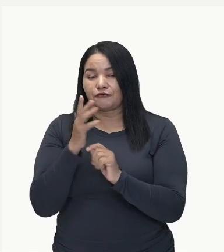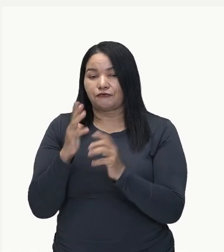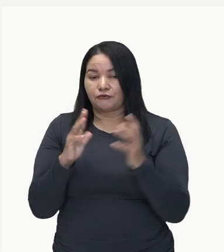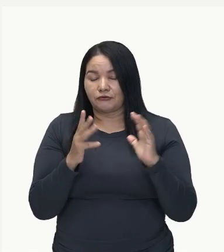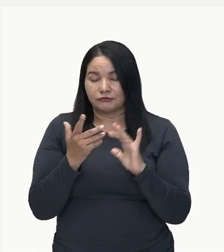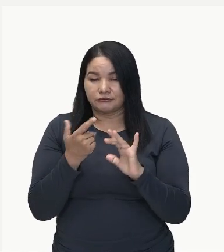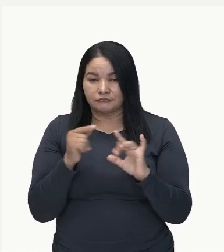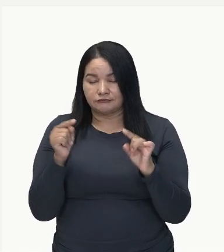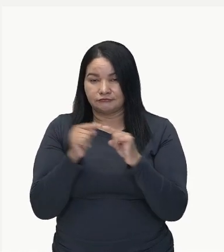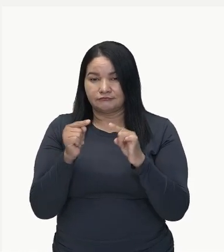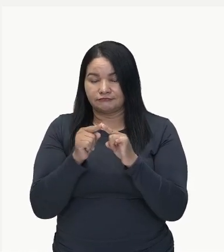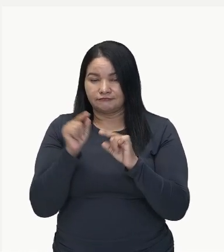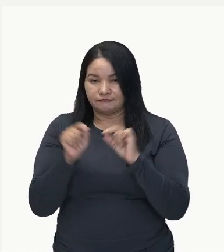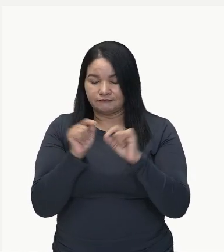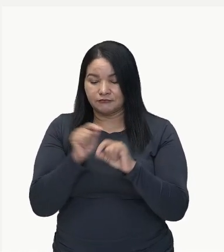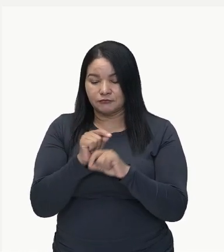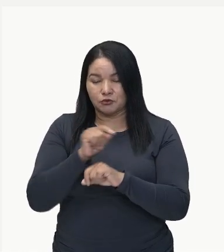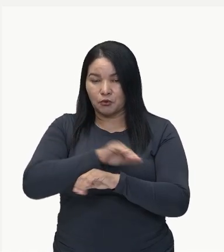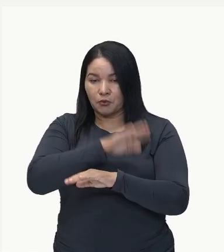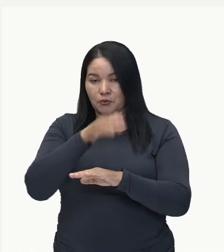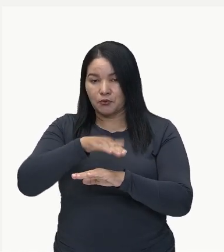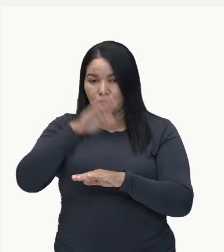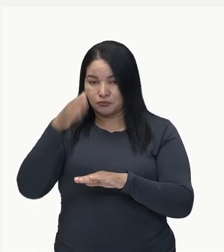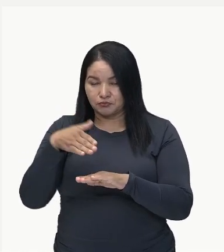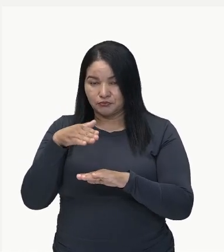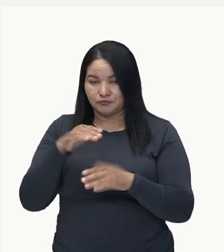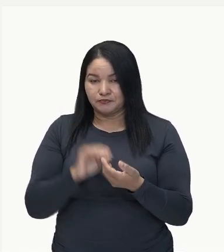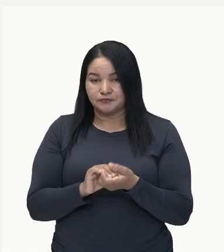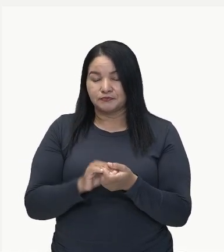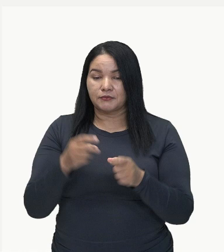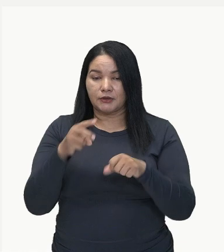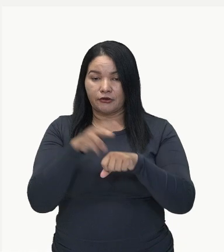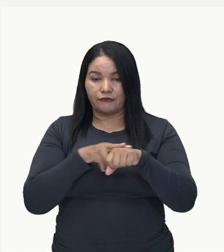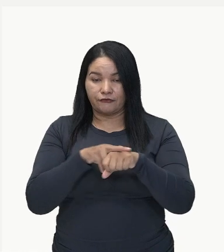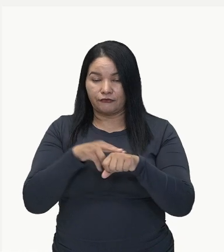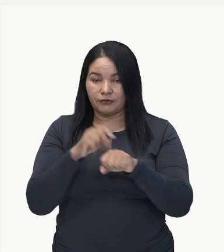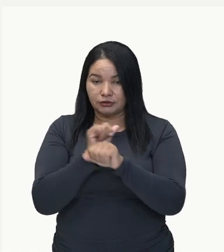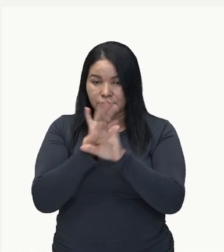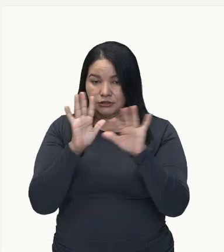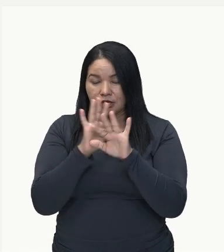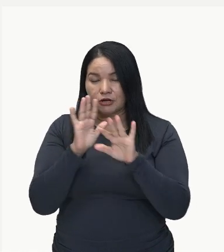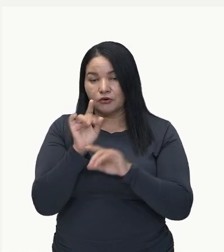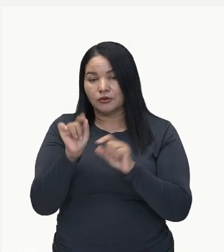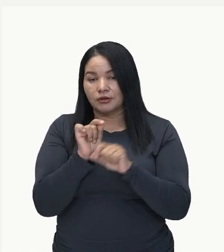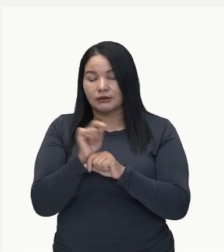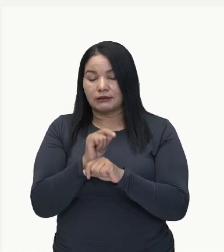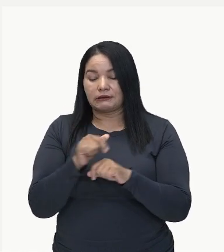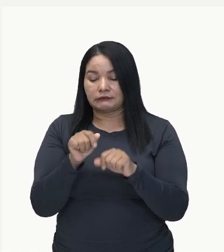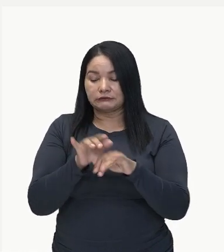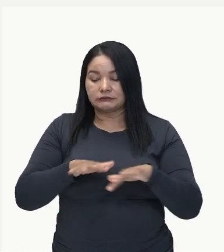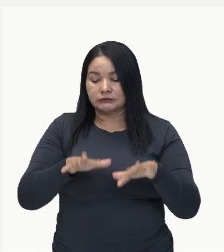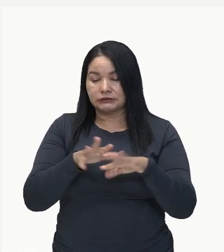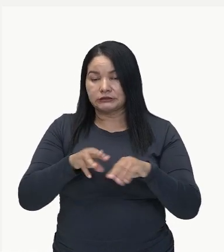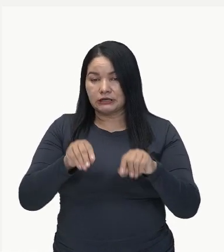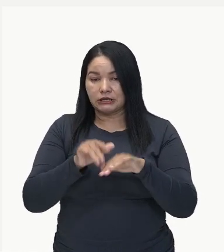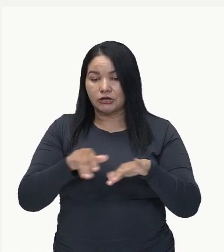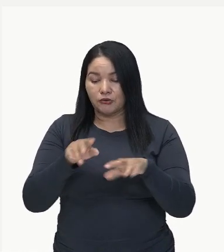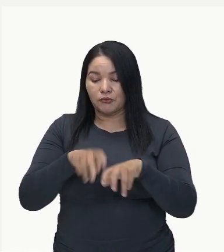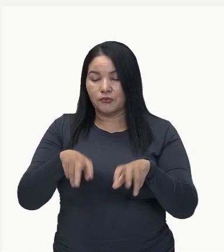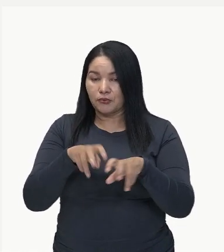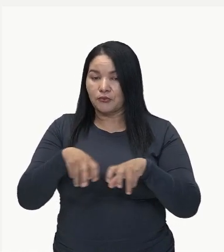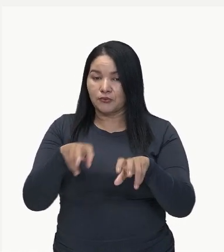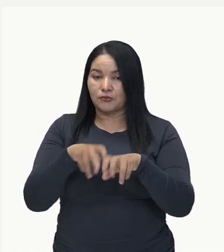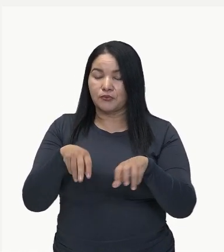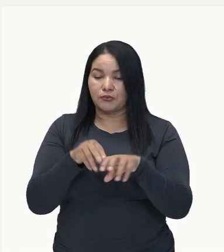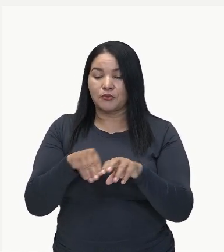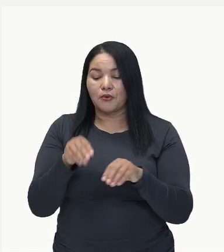de relevo montanhoso. A gente vai ter esse verde mais claro, as terras cultivadas. Então, aonde acontece a agricultura.